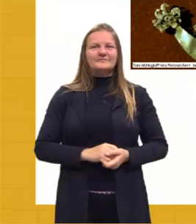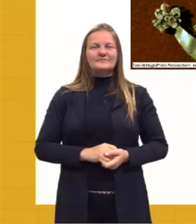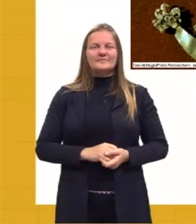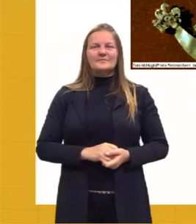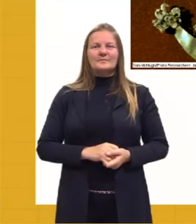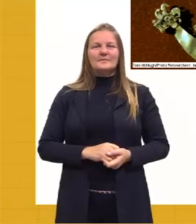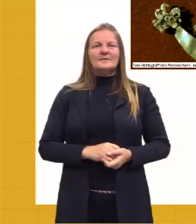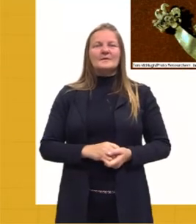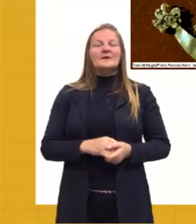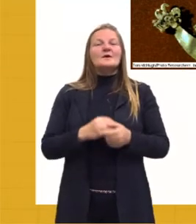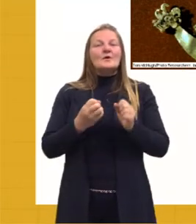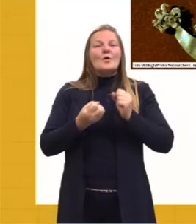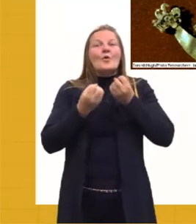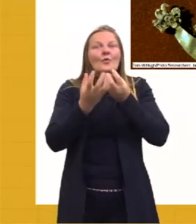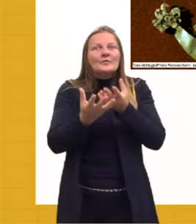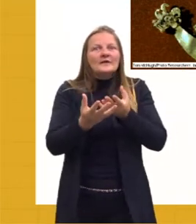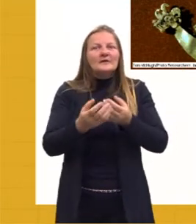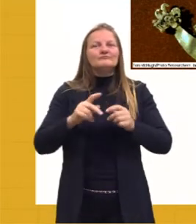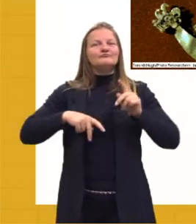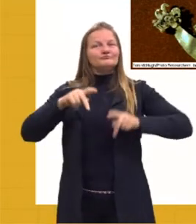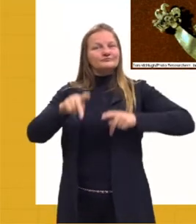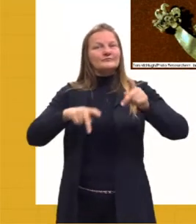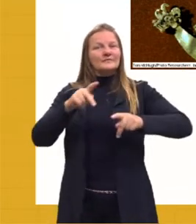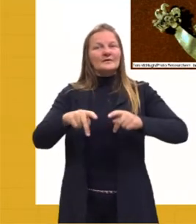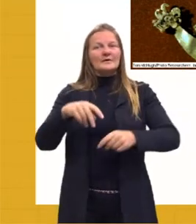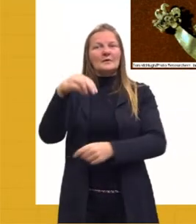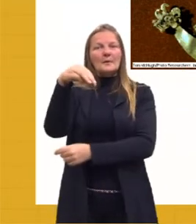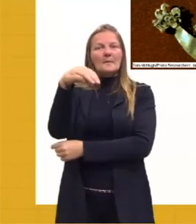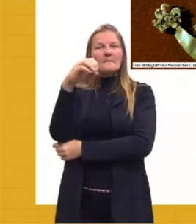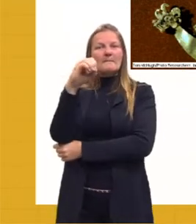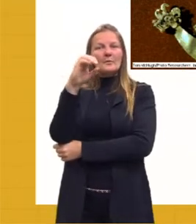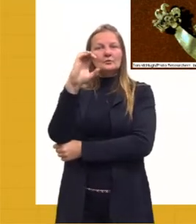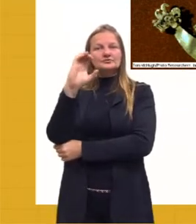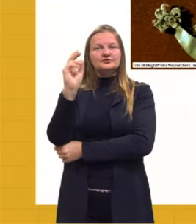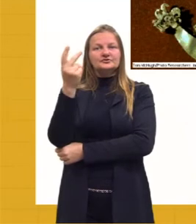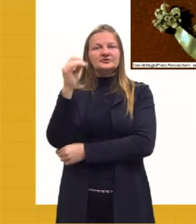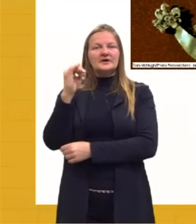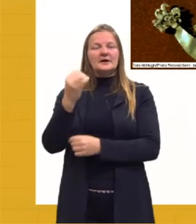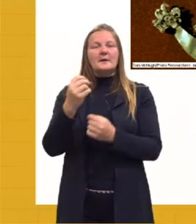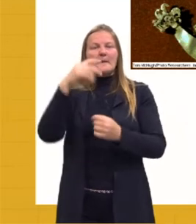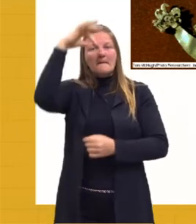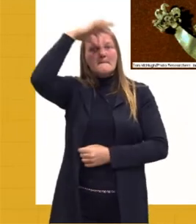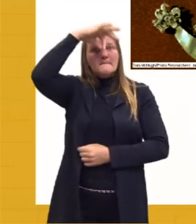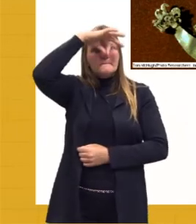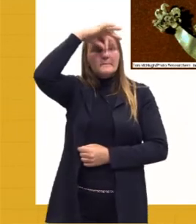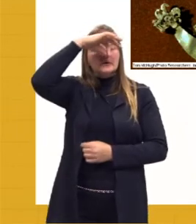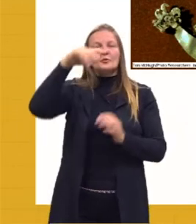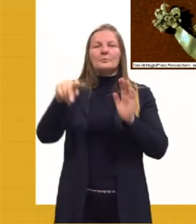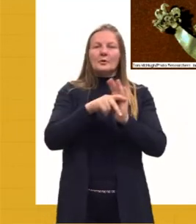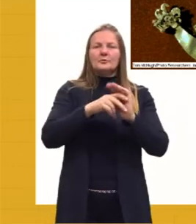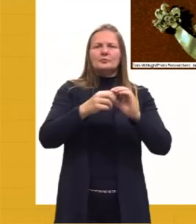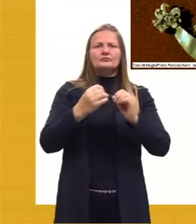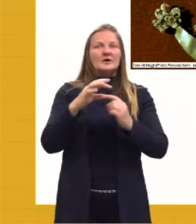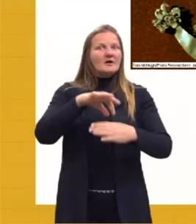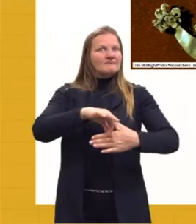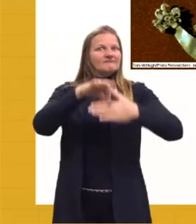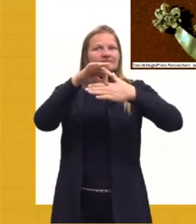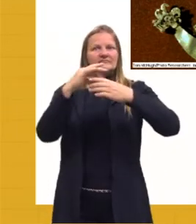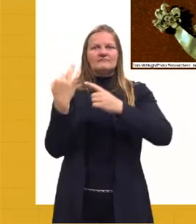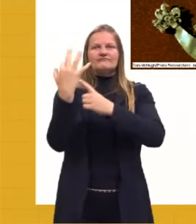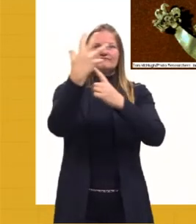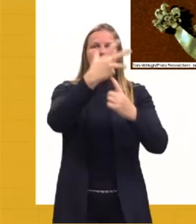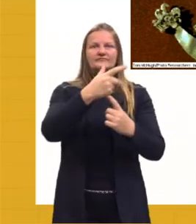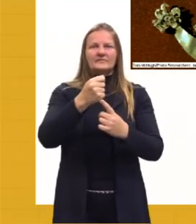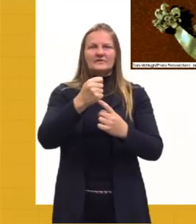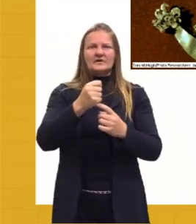mencionar a civilização moxica, na costa do Peru, cujo destaque artístico é a arte da